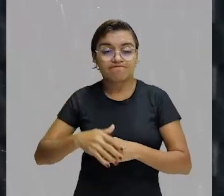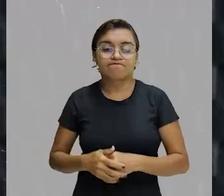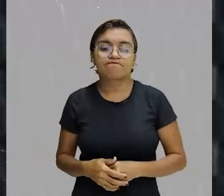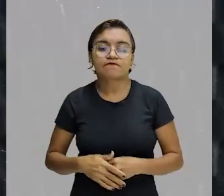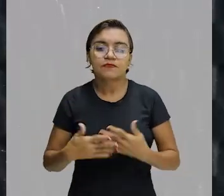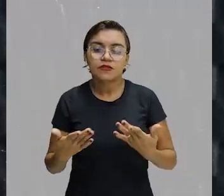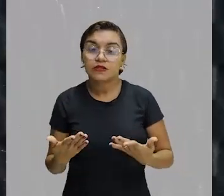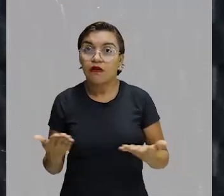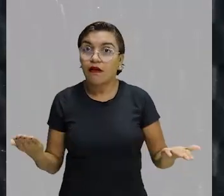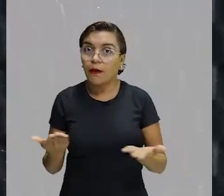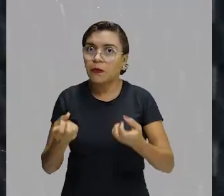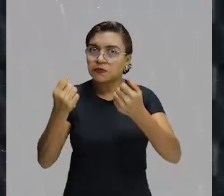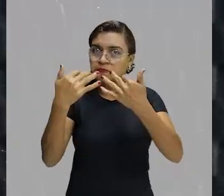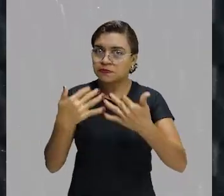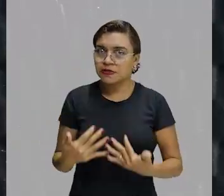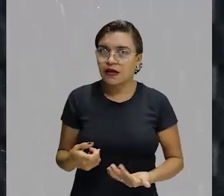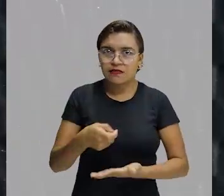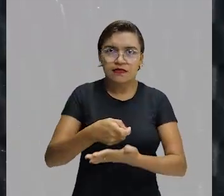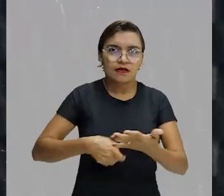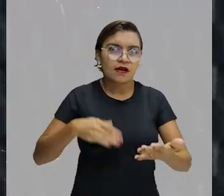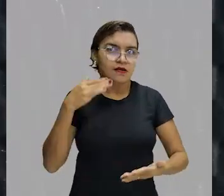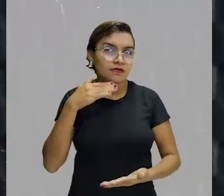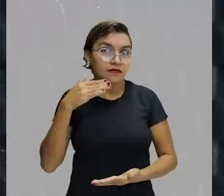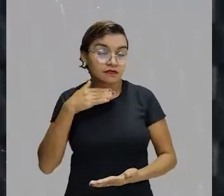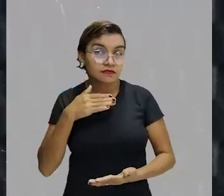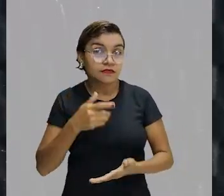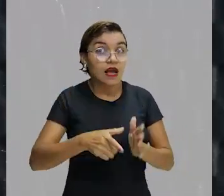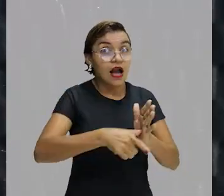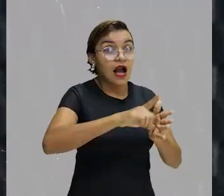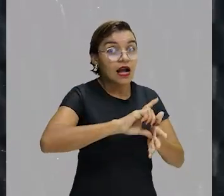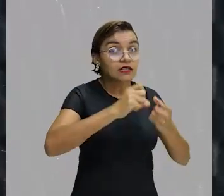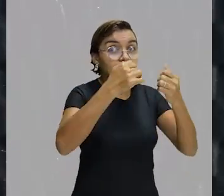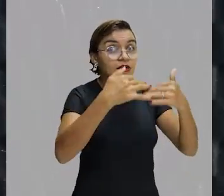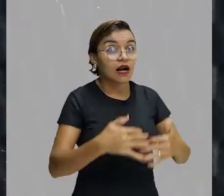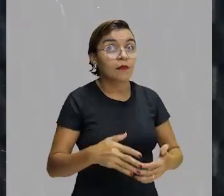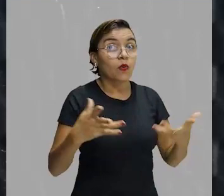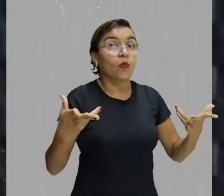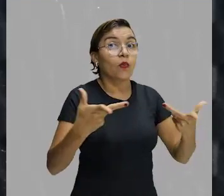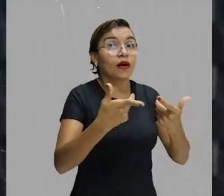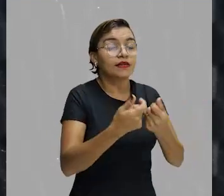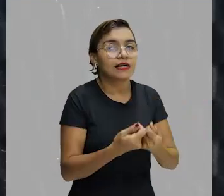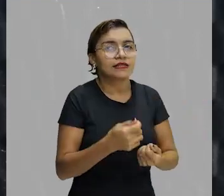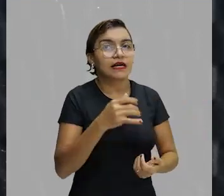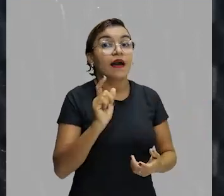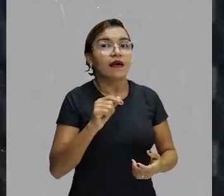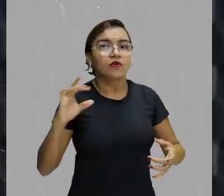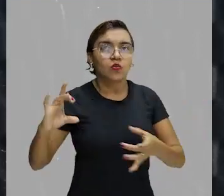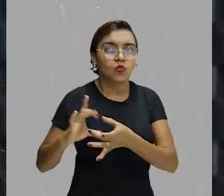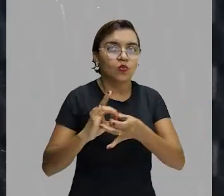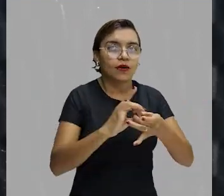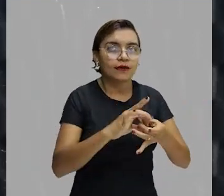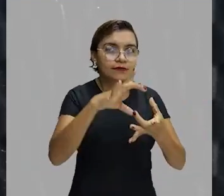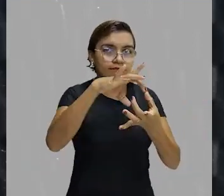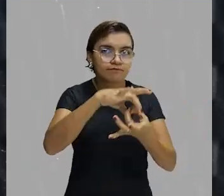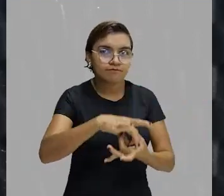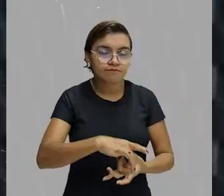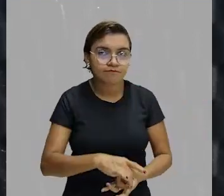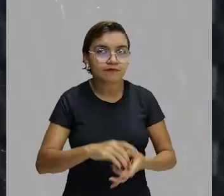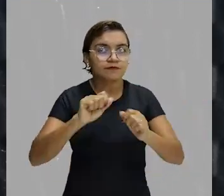falar sobre os defeitos do texto. Nós já vimos a qualidade. Quais são as qualidades? Coerência, coesão,